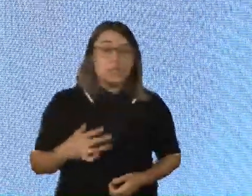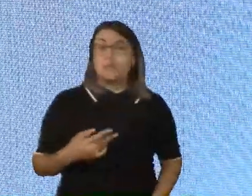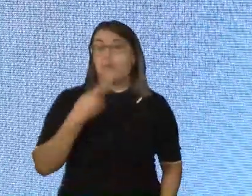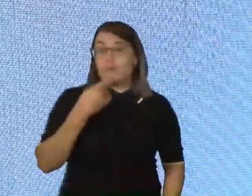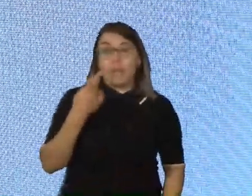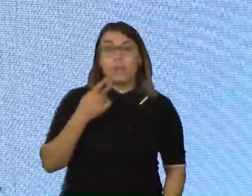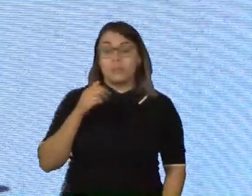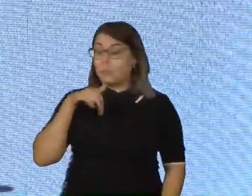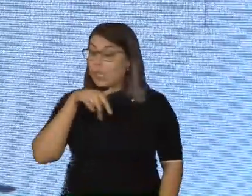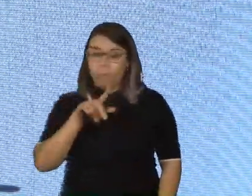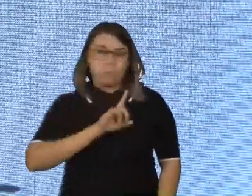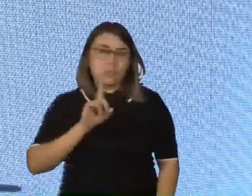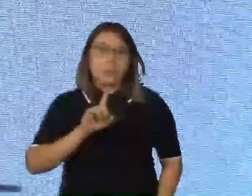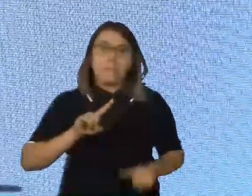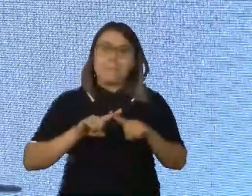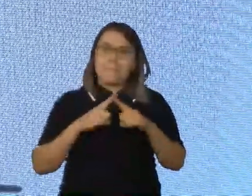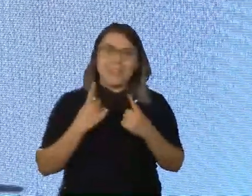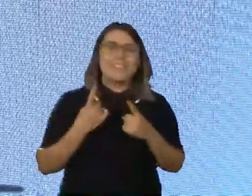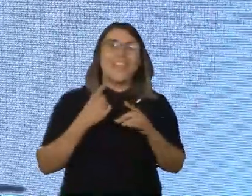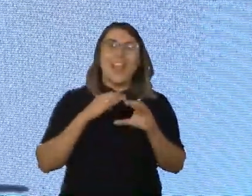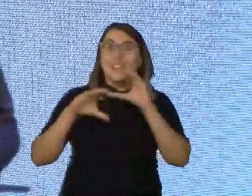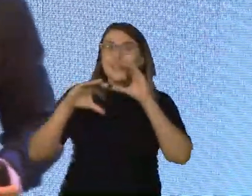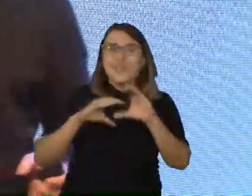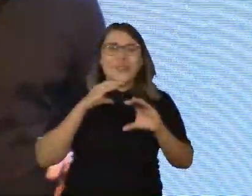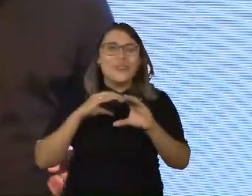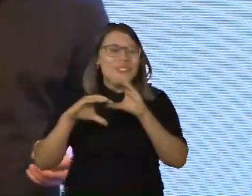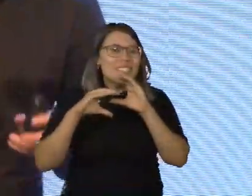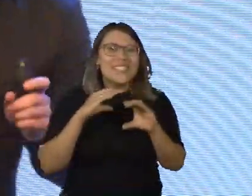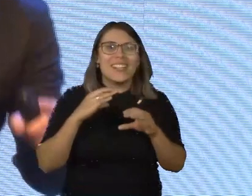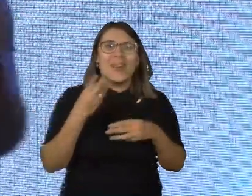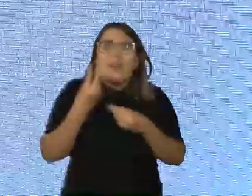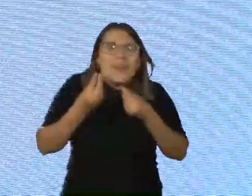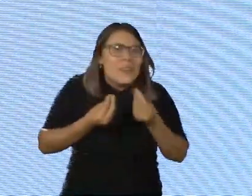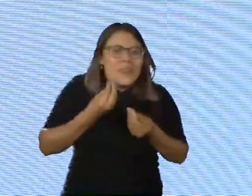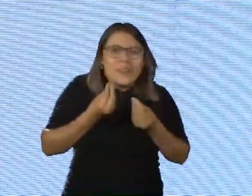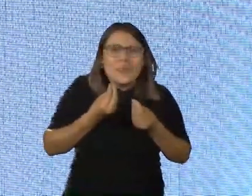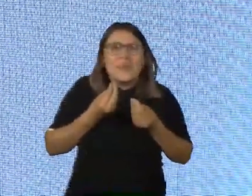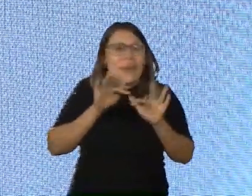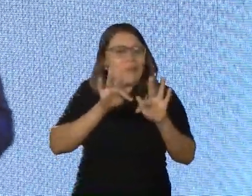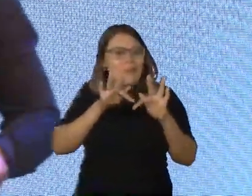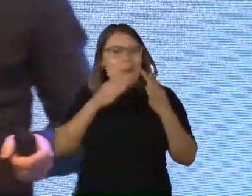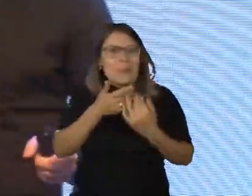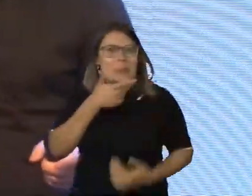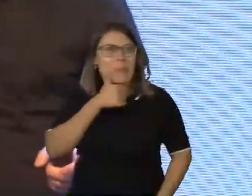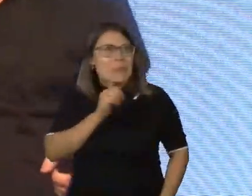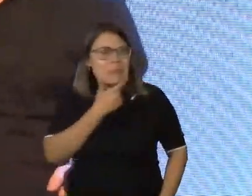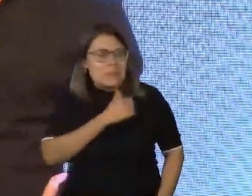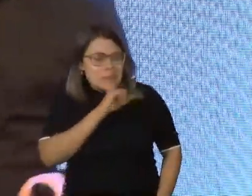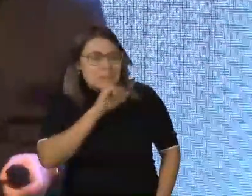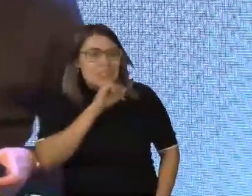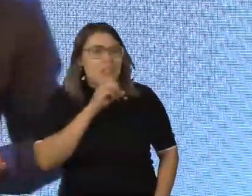mas aí a Isabela se comunica. Ela encontrou meios e mecanismos com os pais que poderiam ter ouvido os